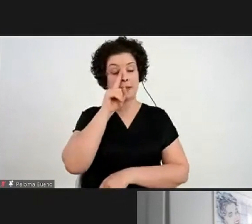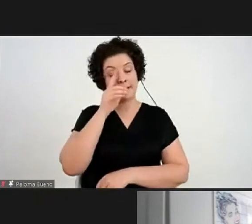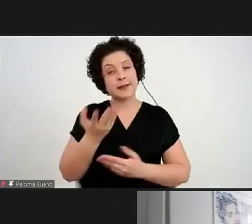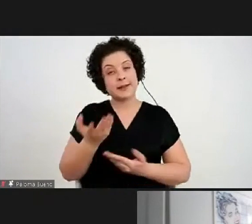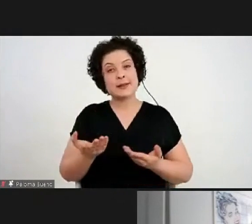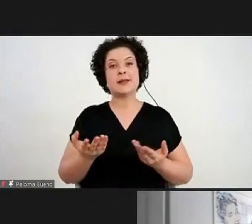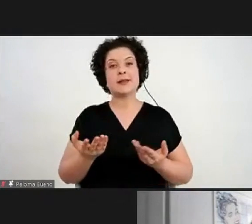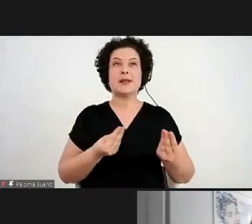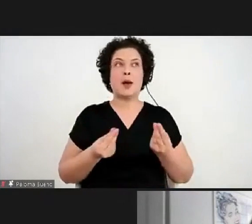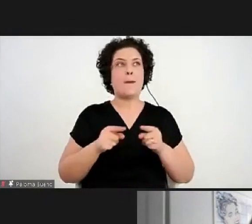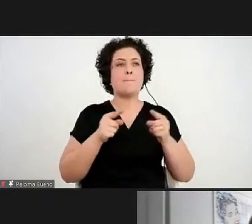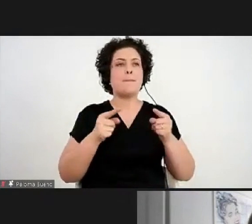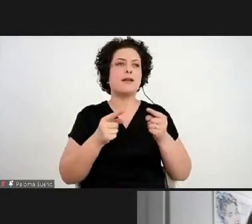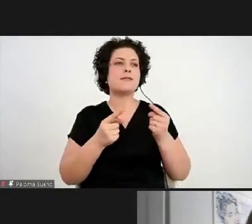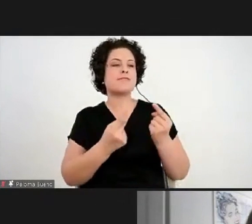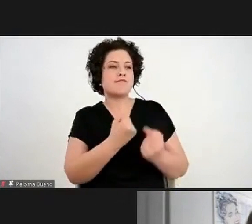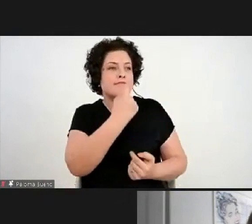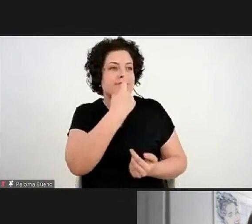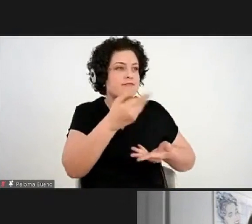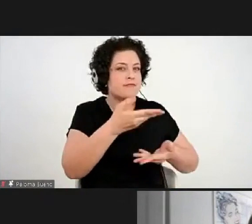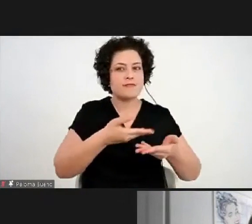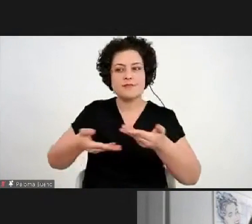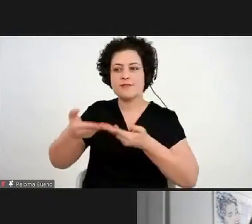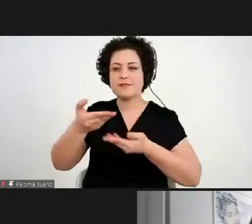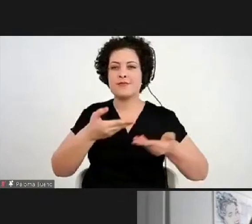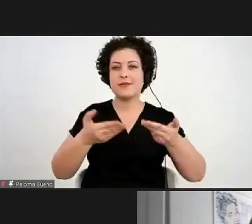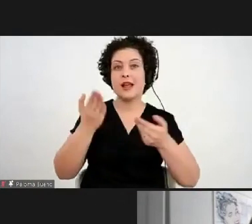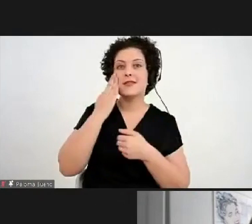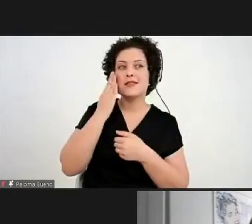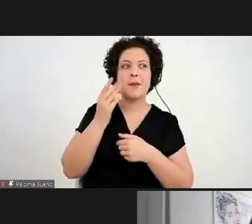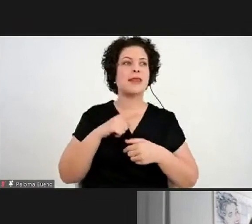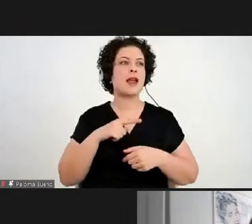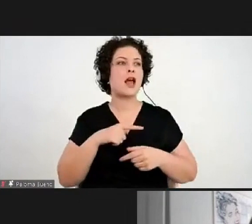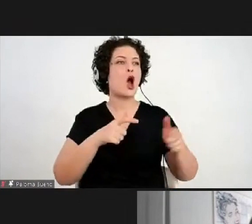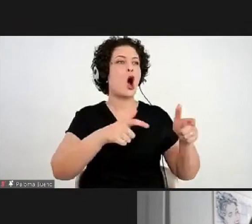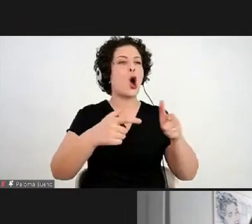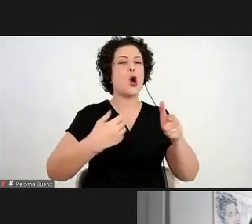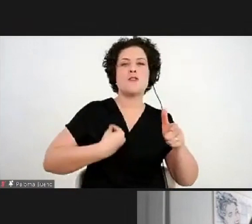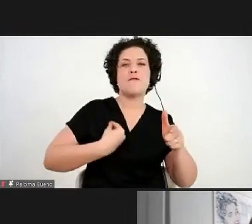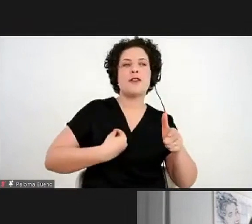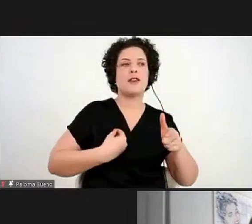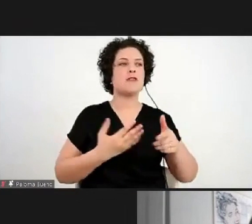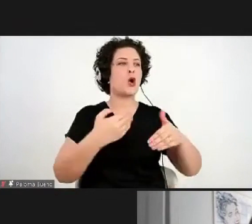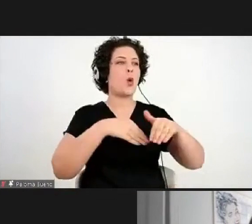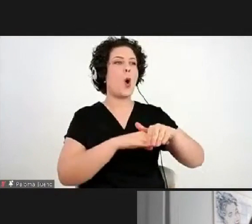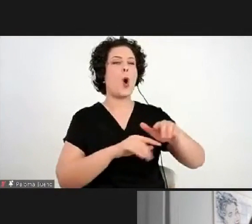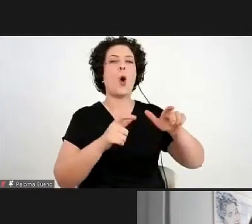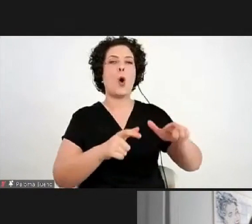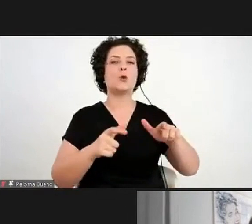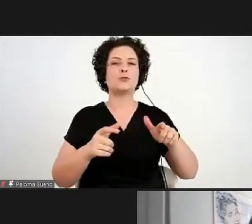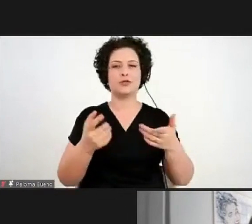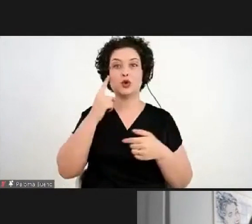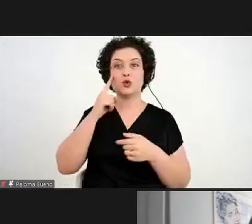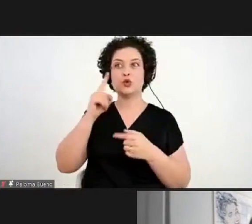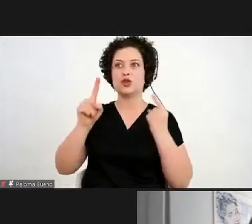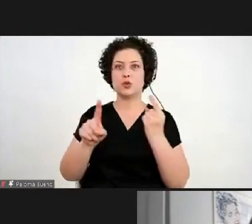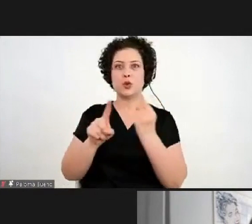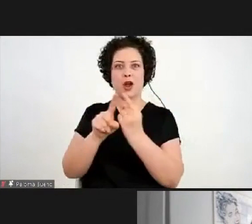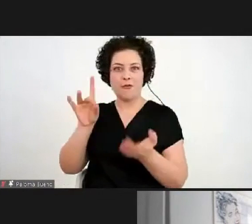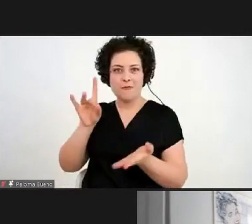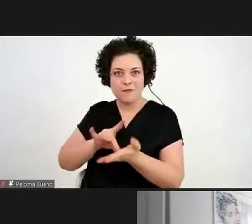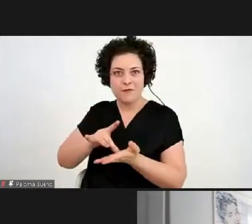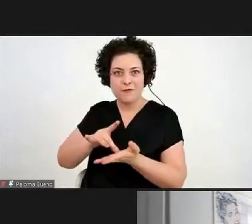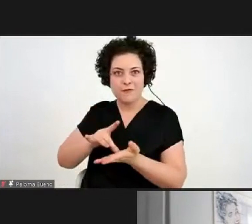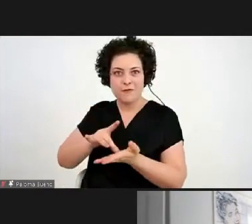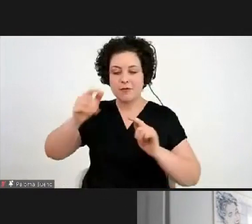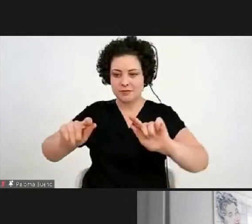tornam mais próximos, a gente fica sabendo que a obra existe, onde ela está, como ela é, e o dia do encontro de verdade com a